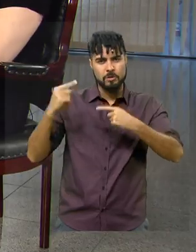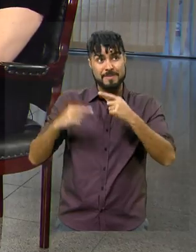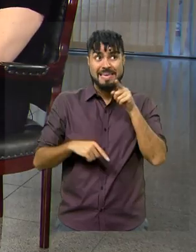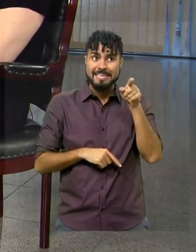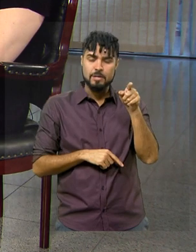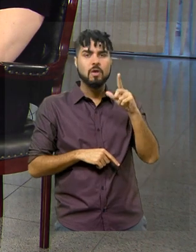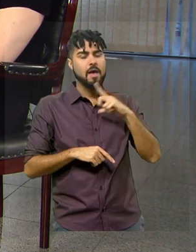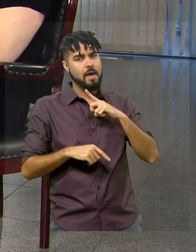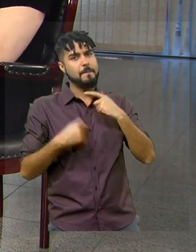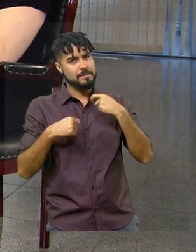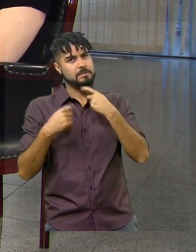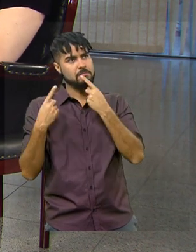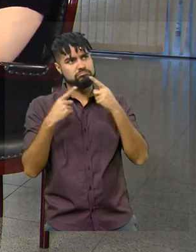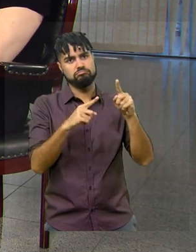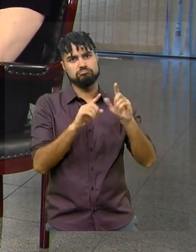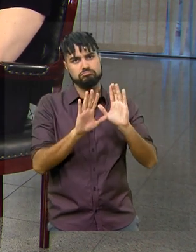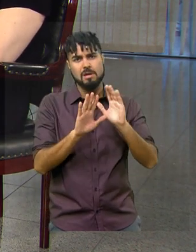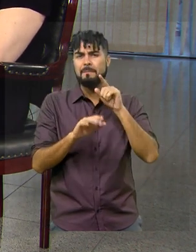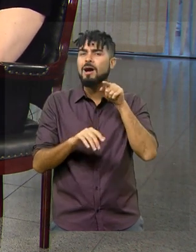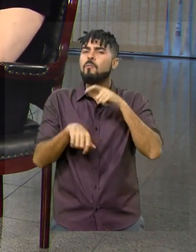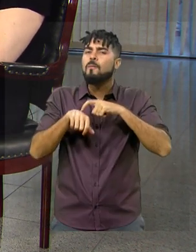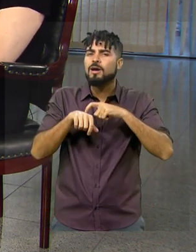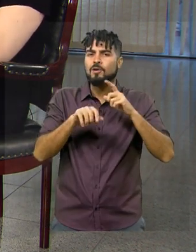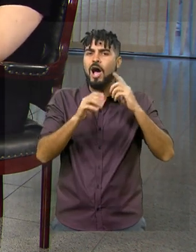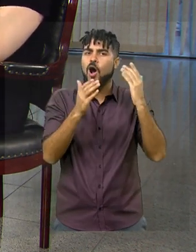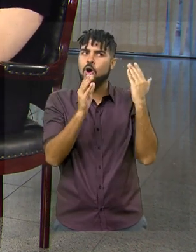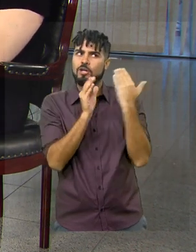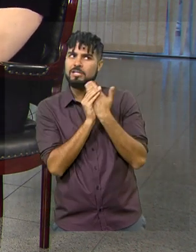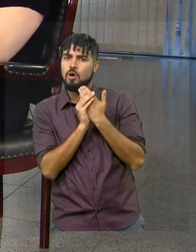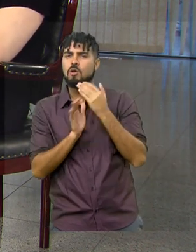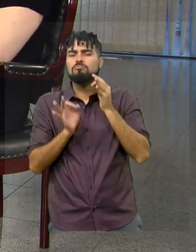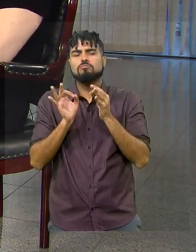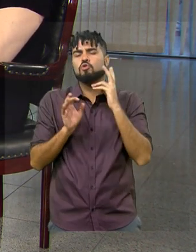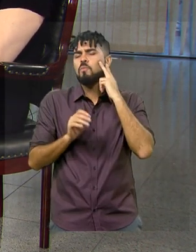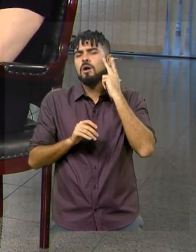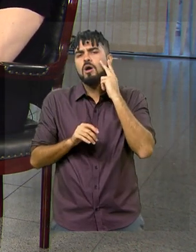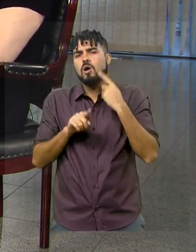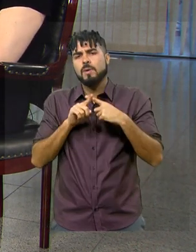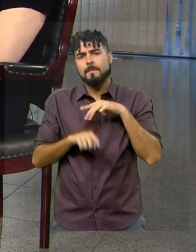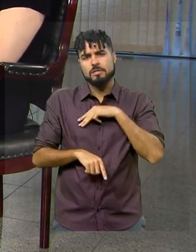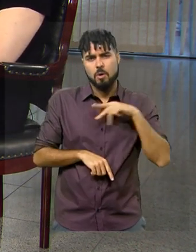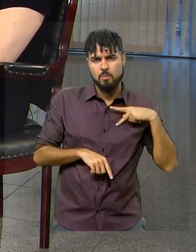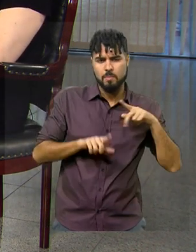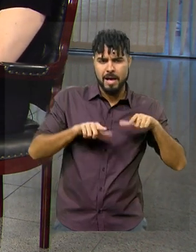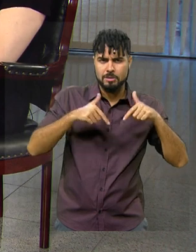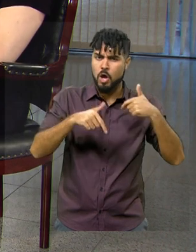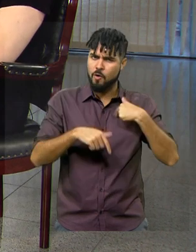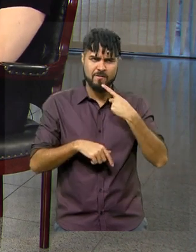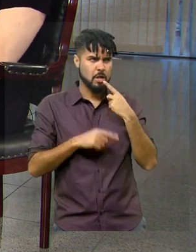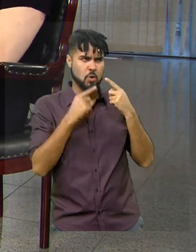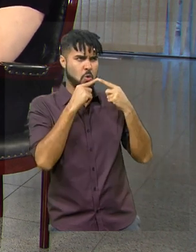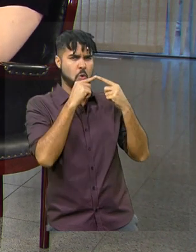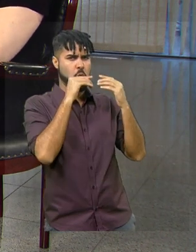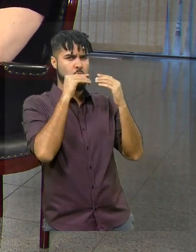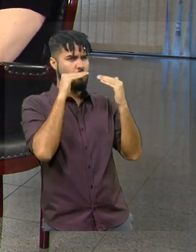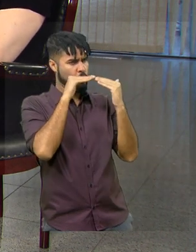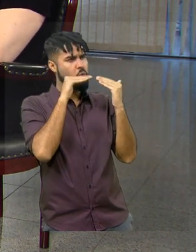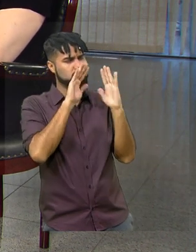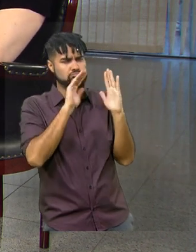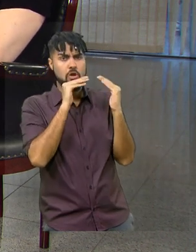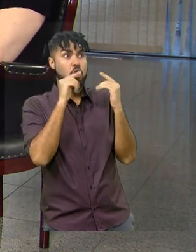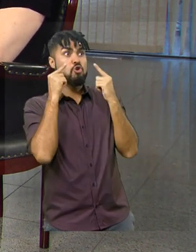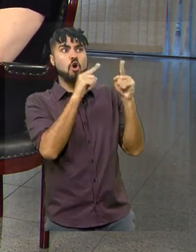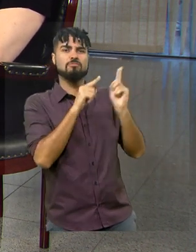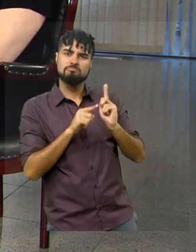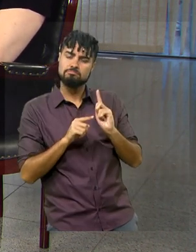caso, é preciso punição. Mas, no caso ali, foi um processo normal, tanto a iniciativa do Ministério Público, que eu não condeno, quanto a nossa